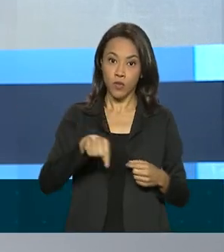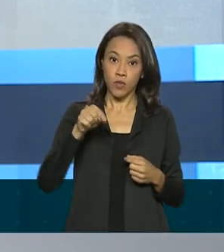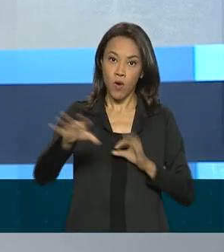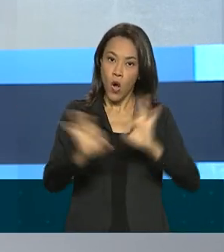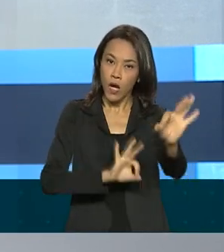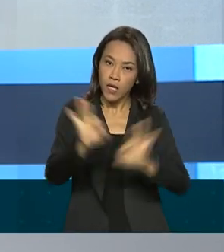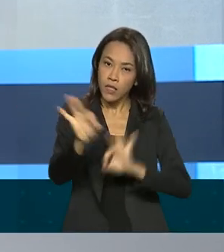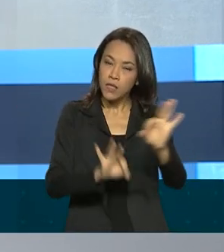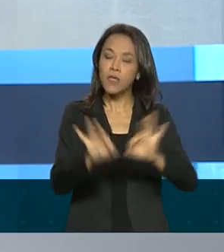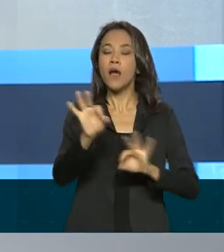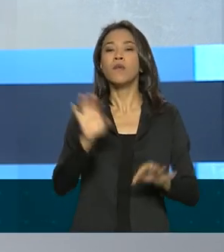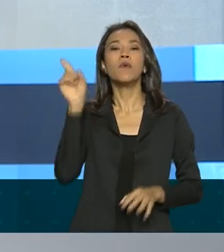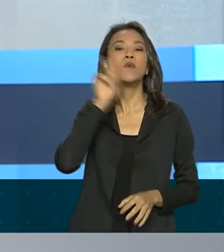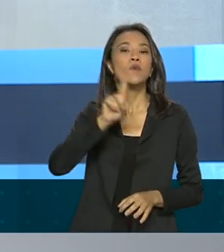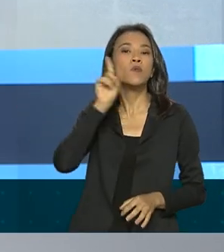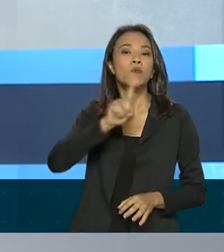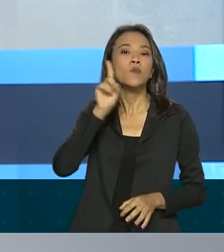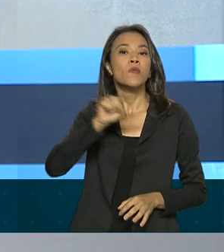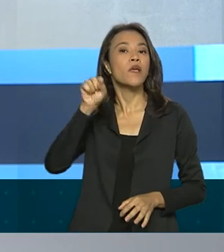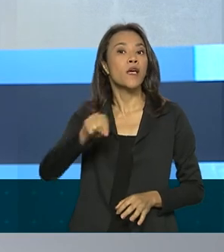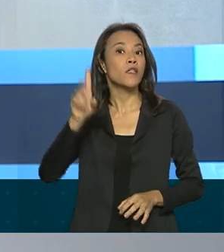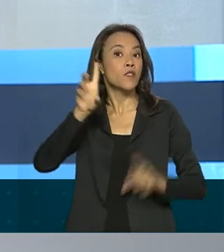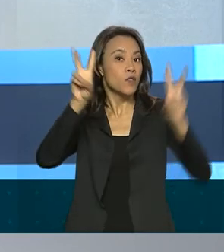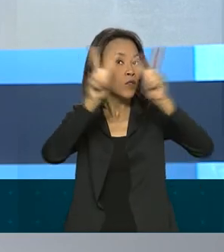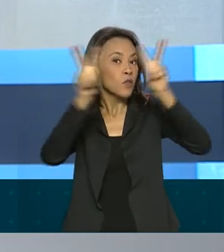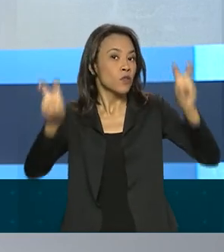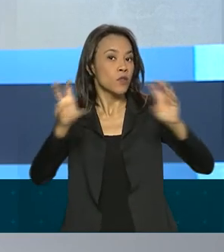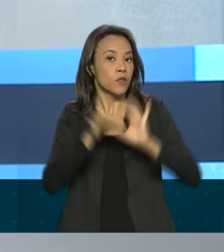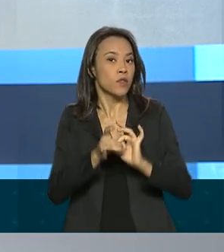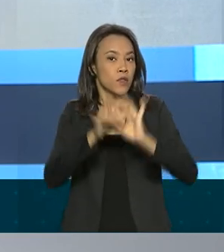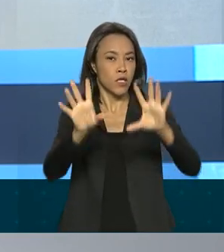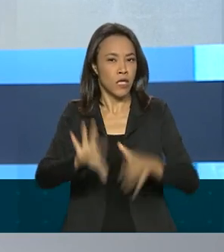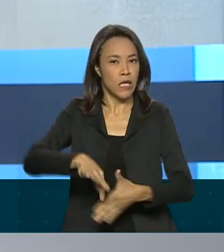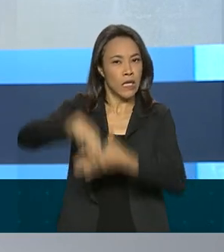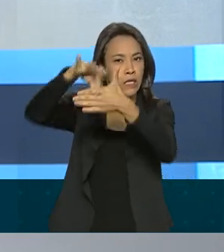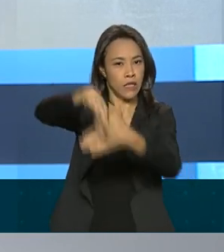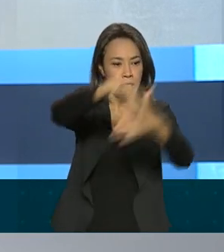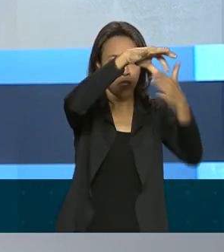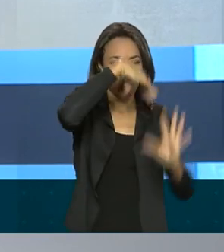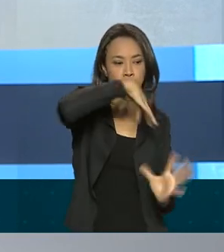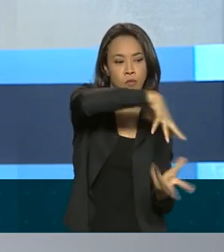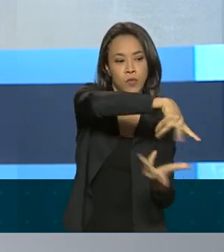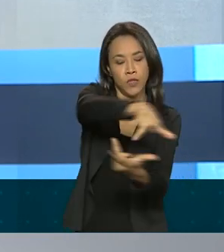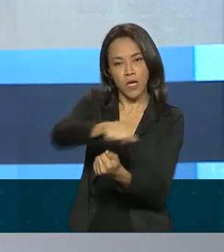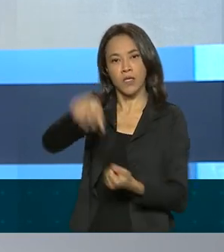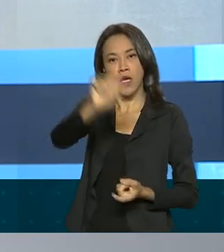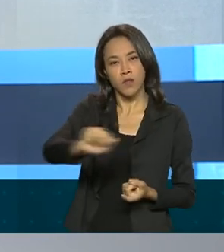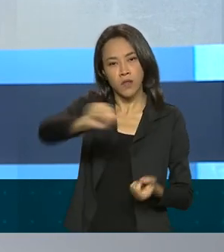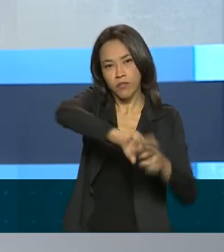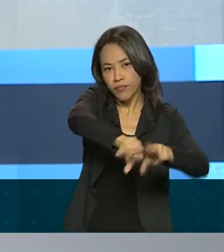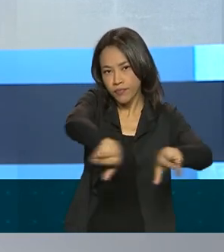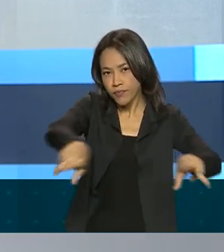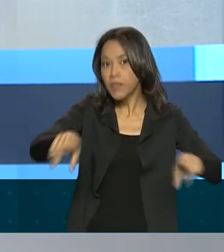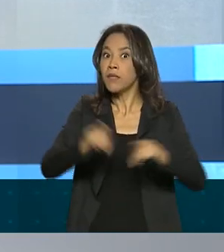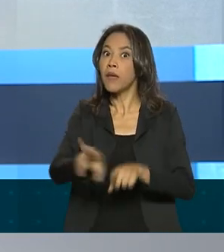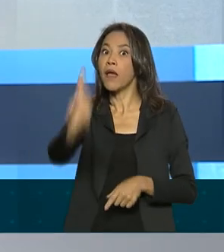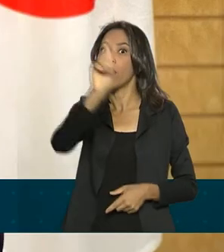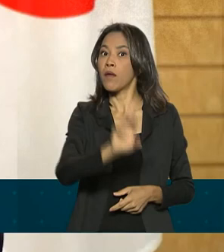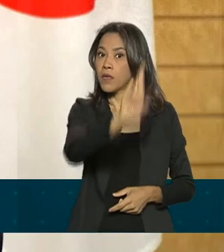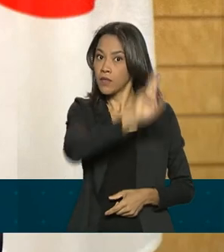norte-americano. O evento virtual reuniu líderes mundiais, organizações civis e representantes do setor privado.